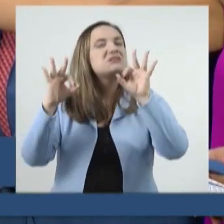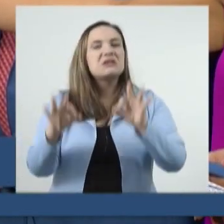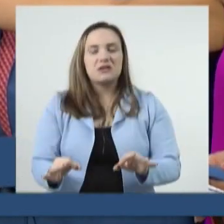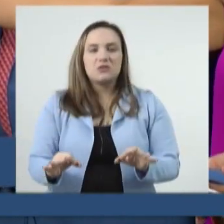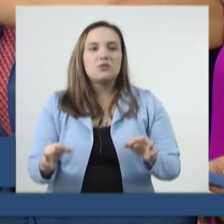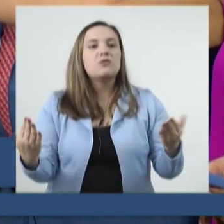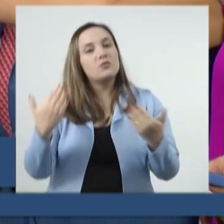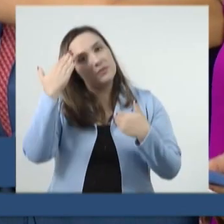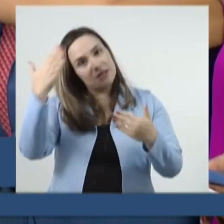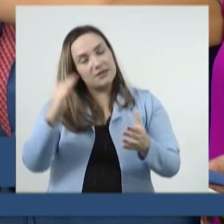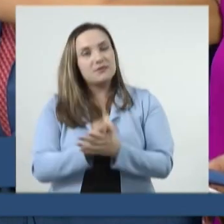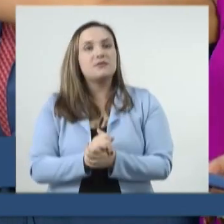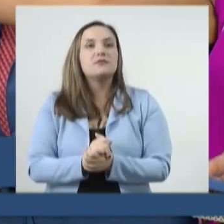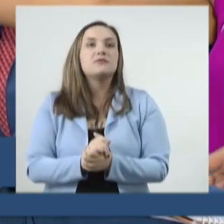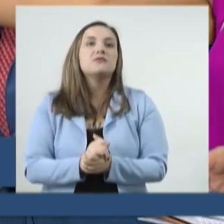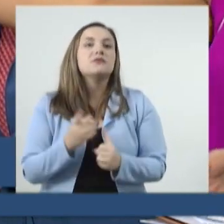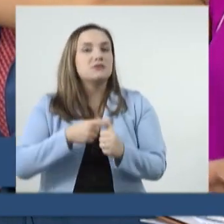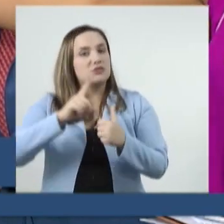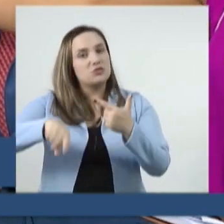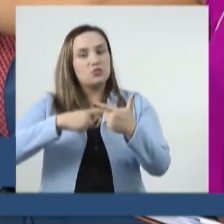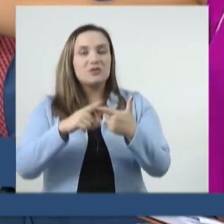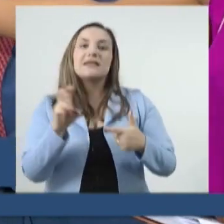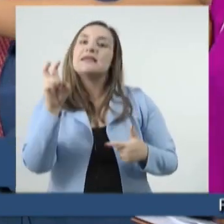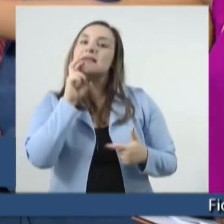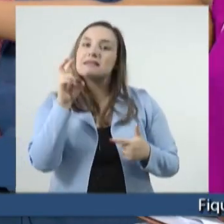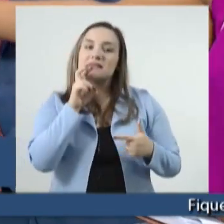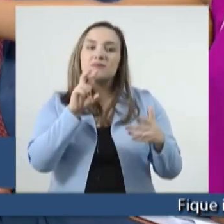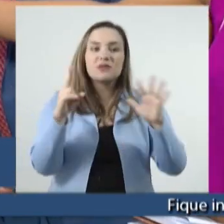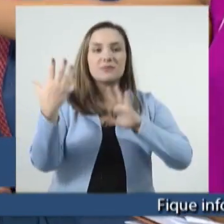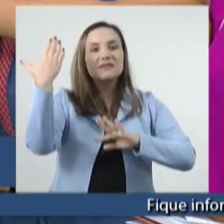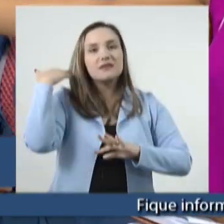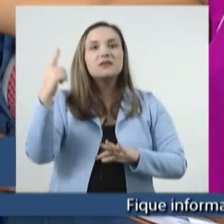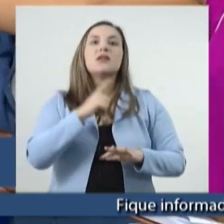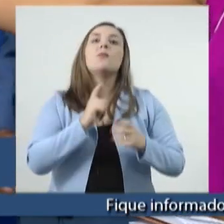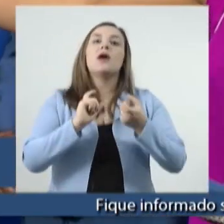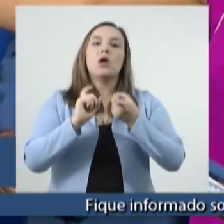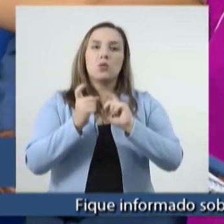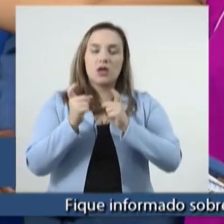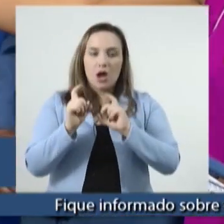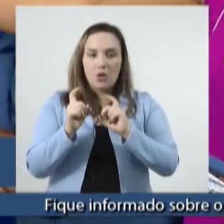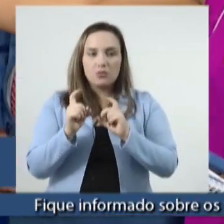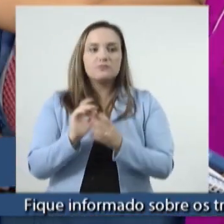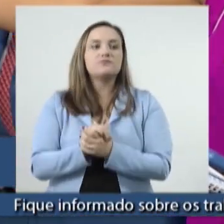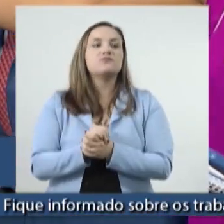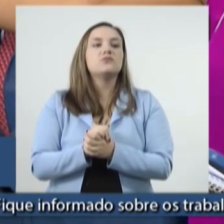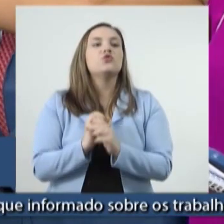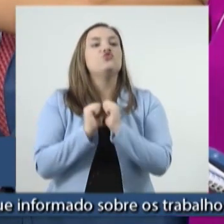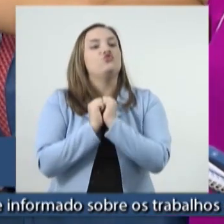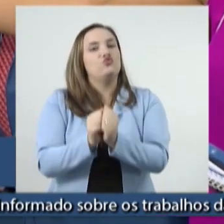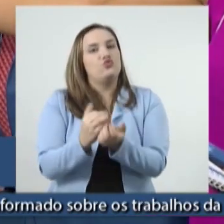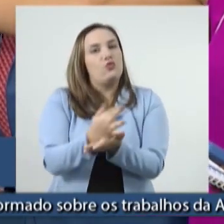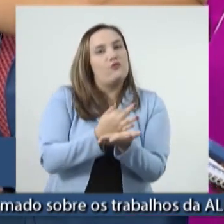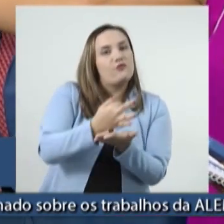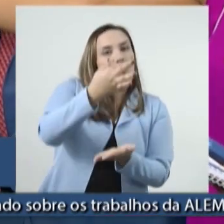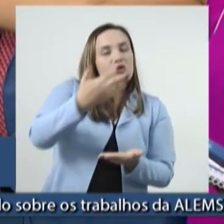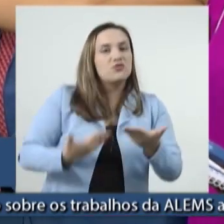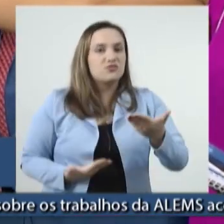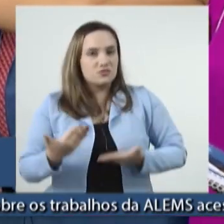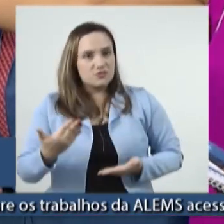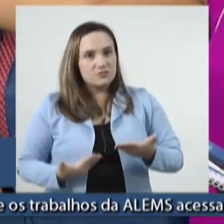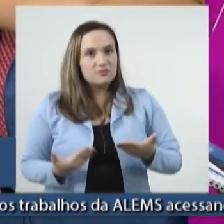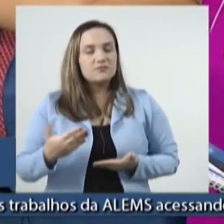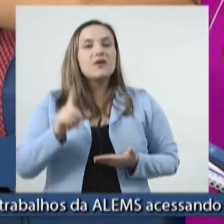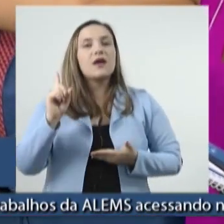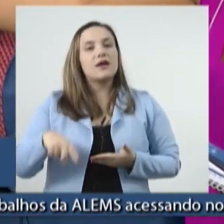por isso. Segundo, na quinta-feira passada nós tivemos uma reunião com o Fórum dos Servidores, e a